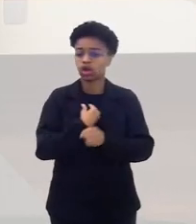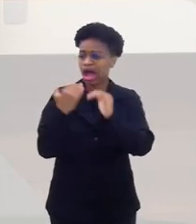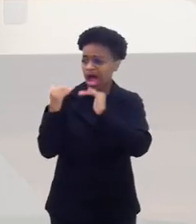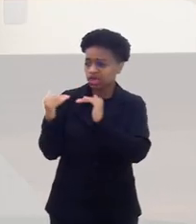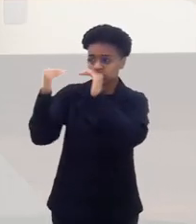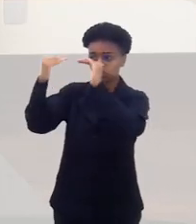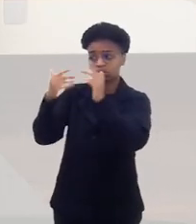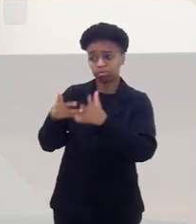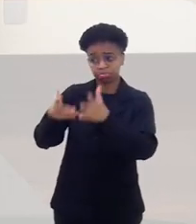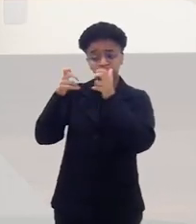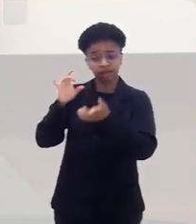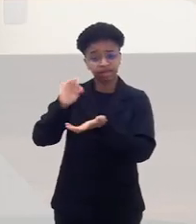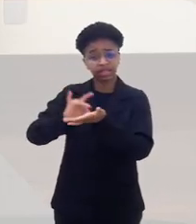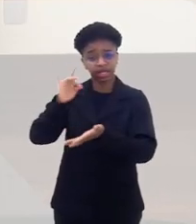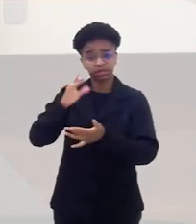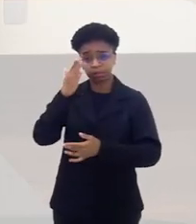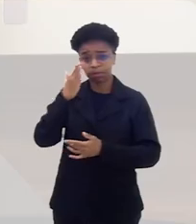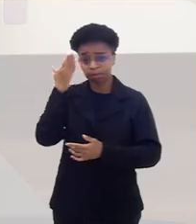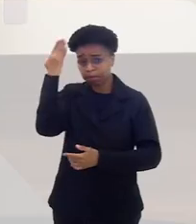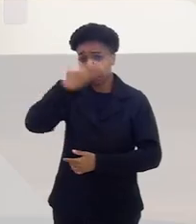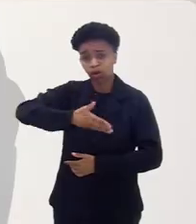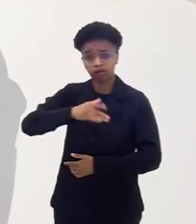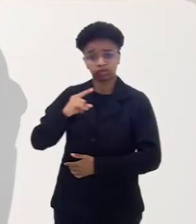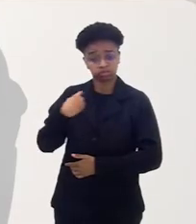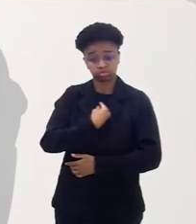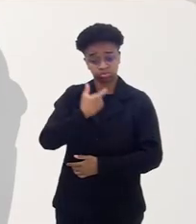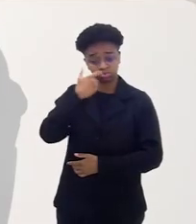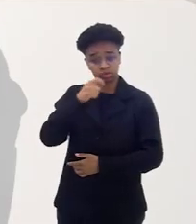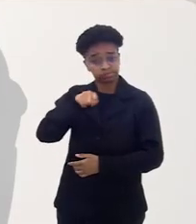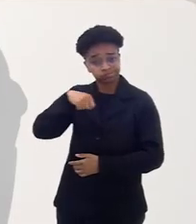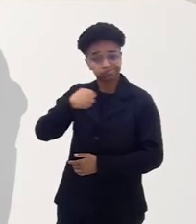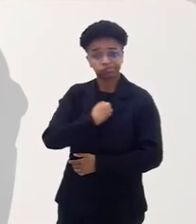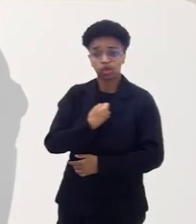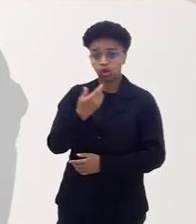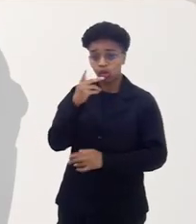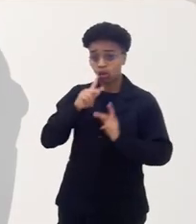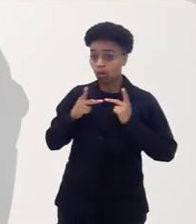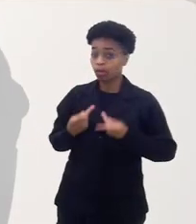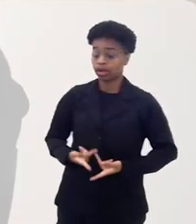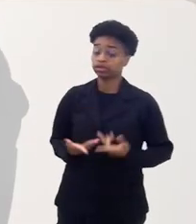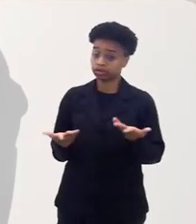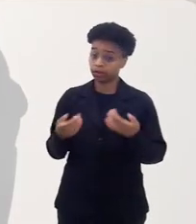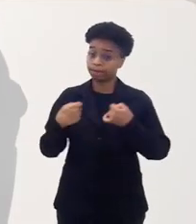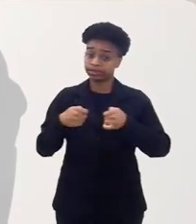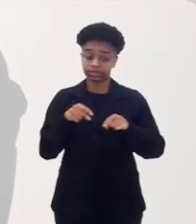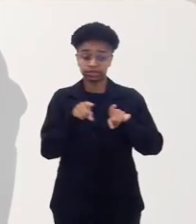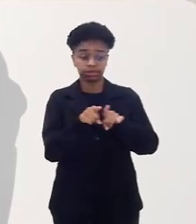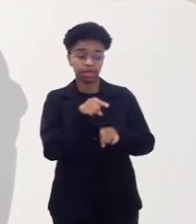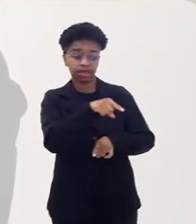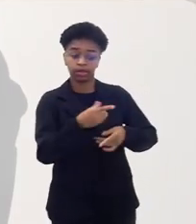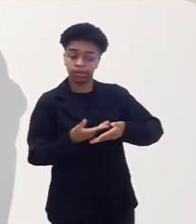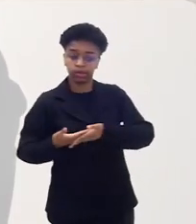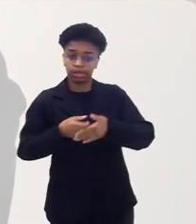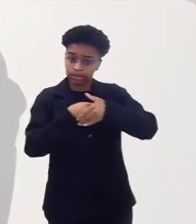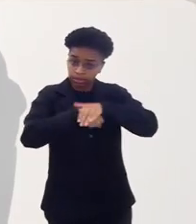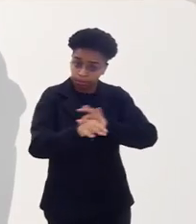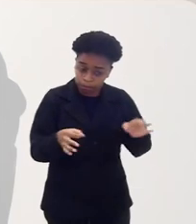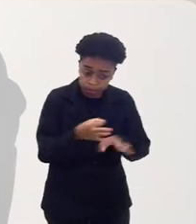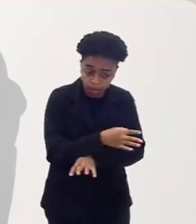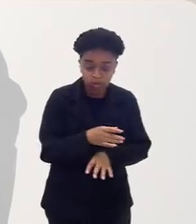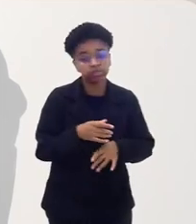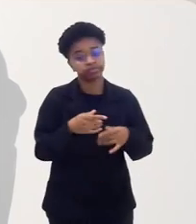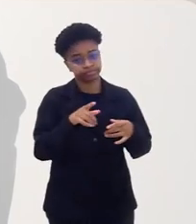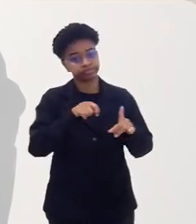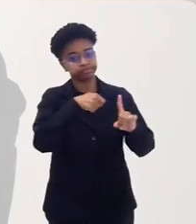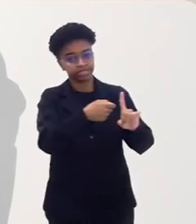reconhecemos como próprios do ser humano. Por que não reconhecer desde o seu nascimento? Por isso, esta